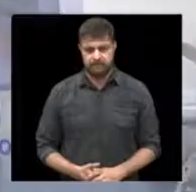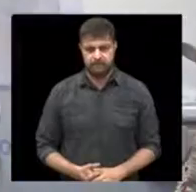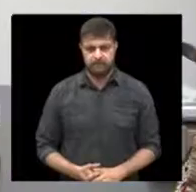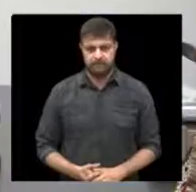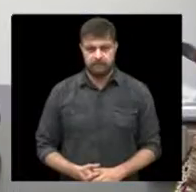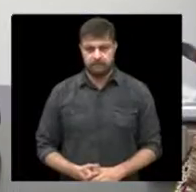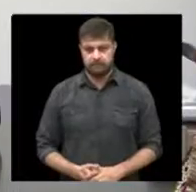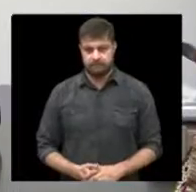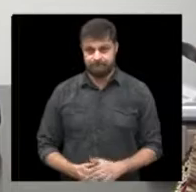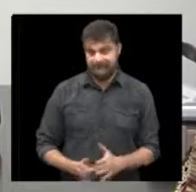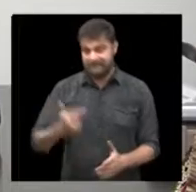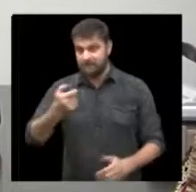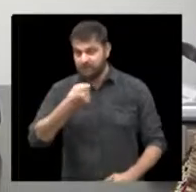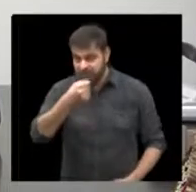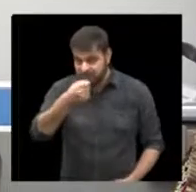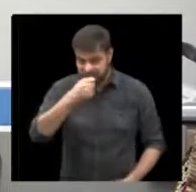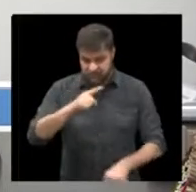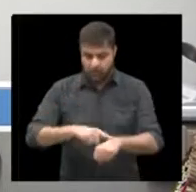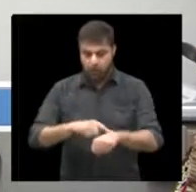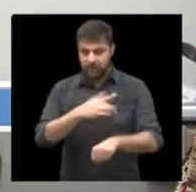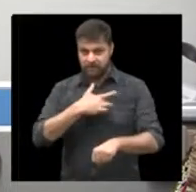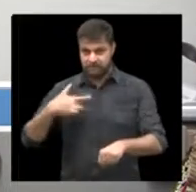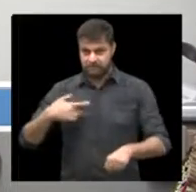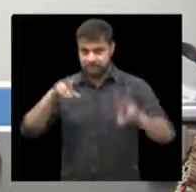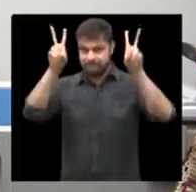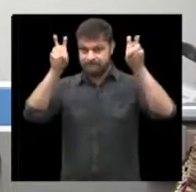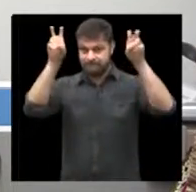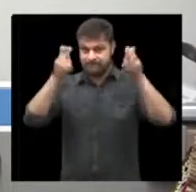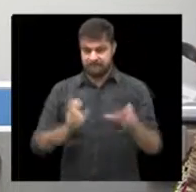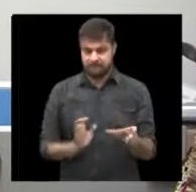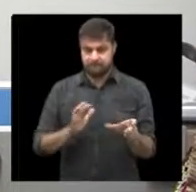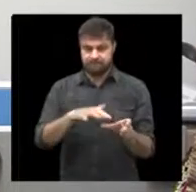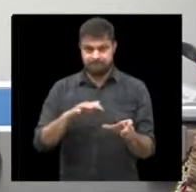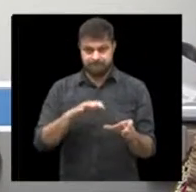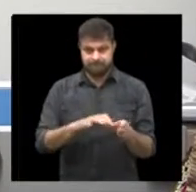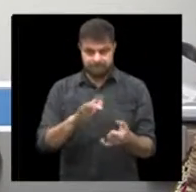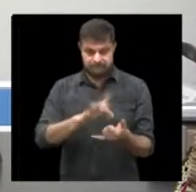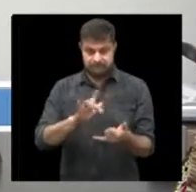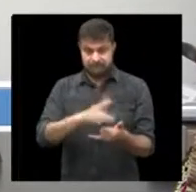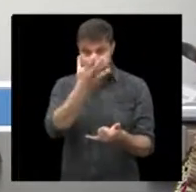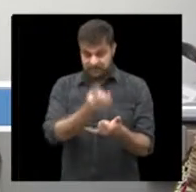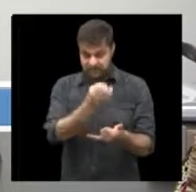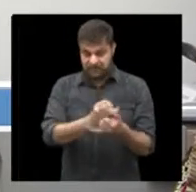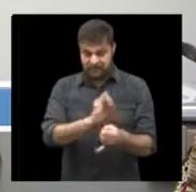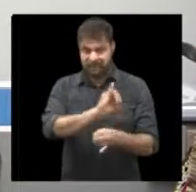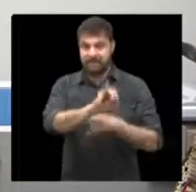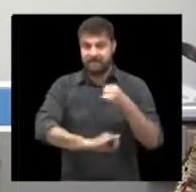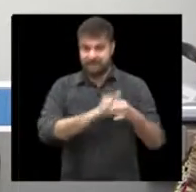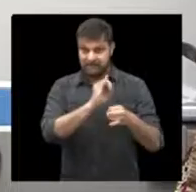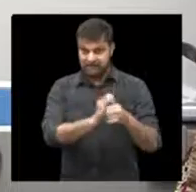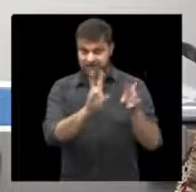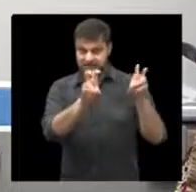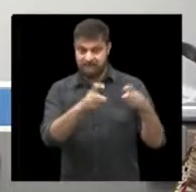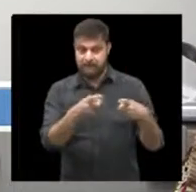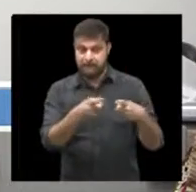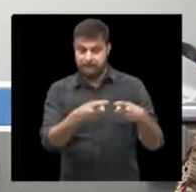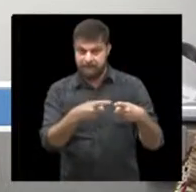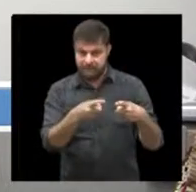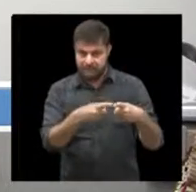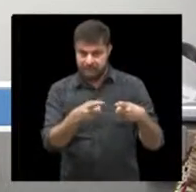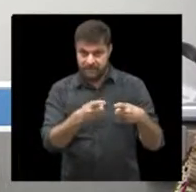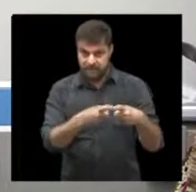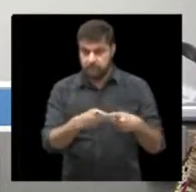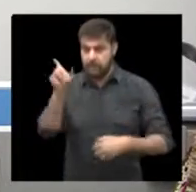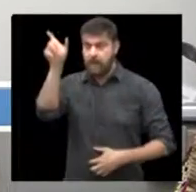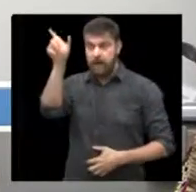Esse é o segundo bloco do Momento Saúde que hoje está falando sobre aplicativos médicos e também plataformas web,